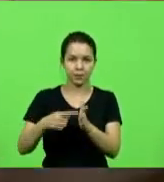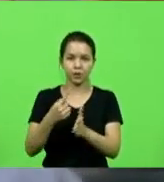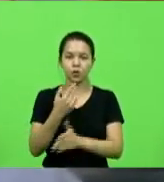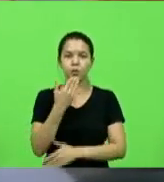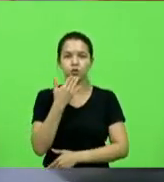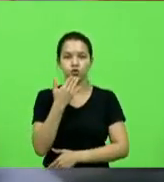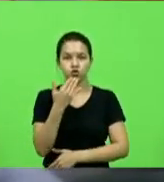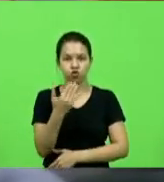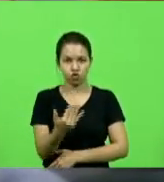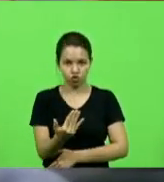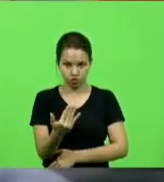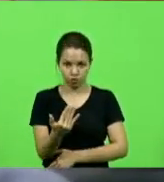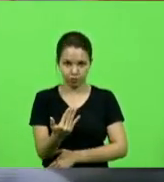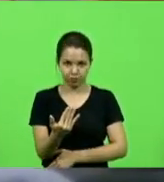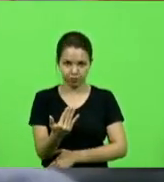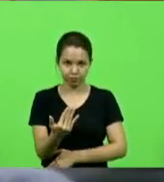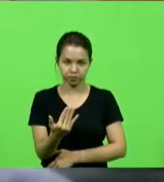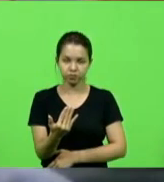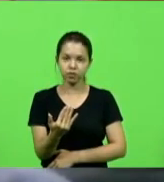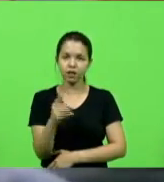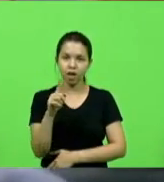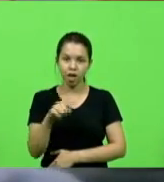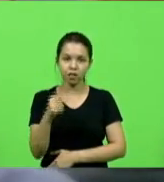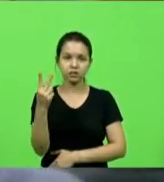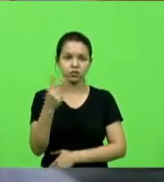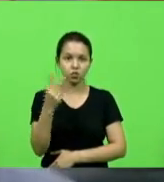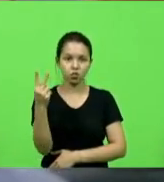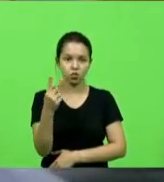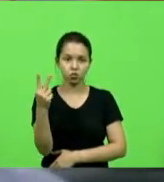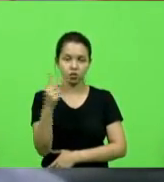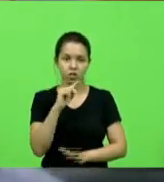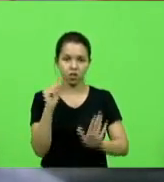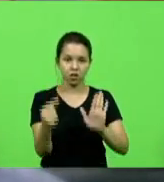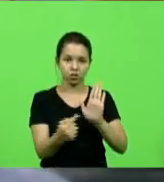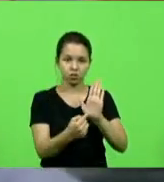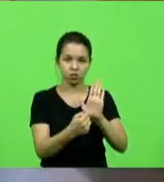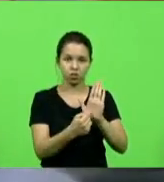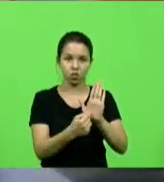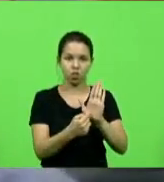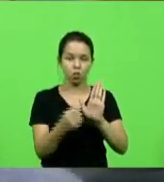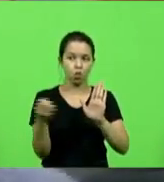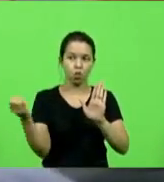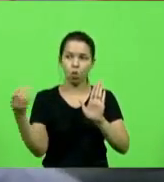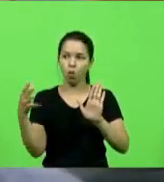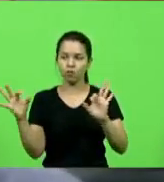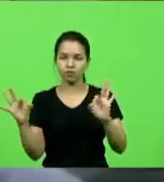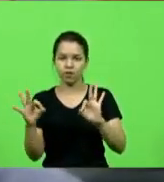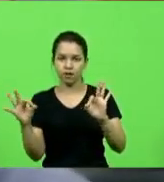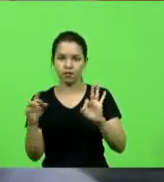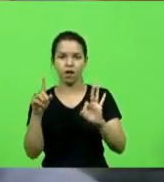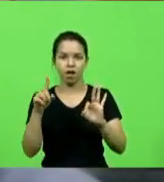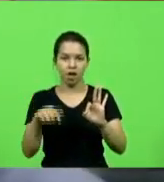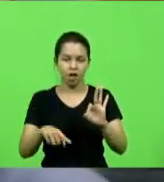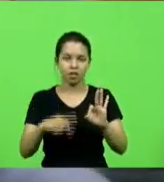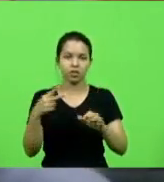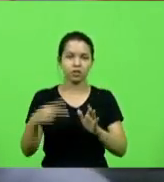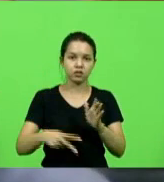trata da segunda denúncia, que não teve nenhum fato novo, foi da segunda denúncia,